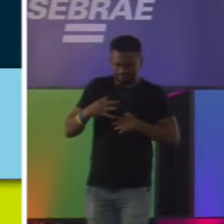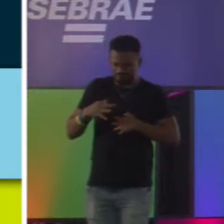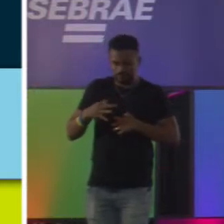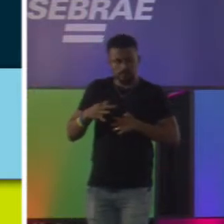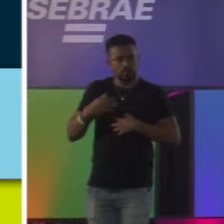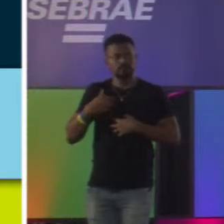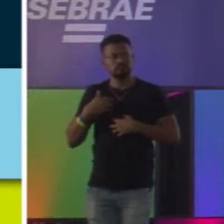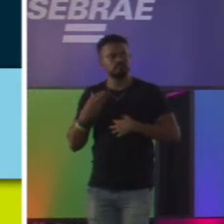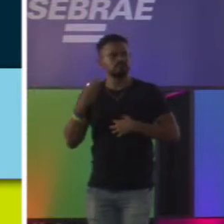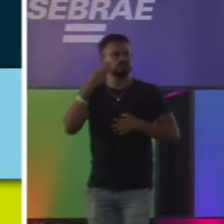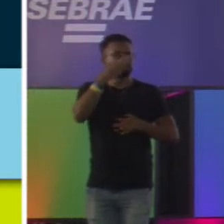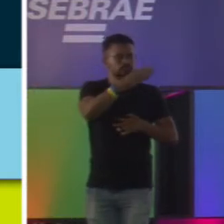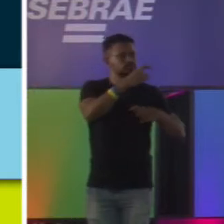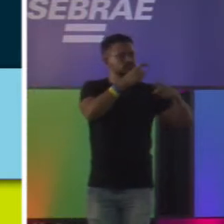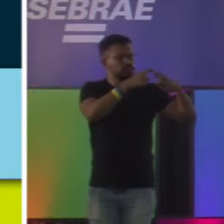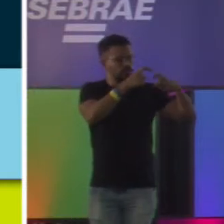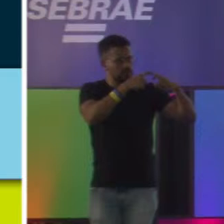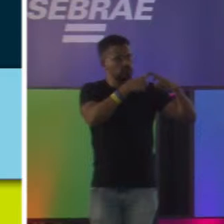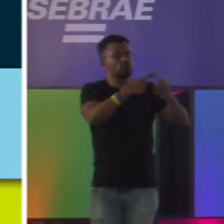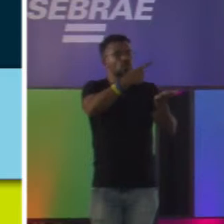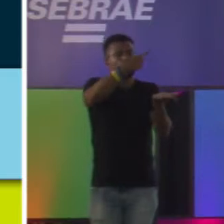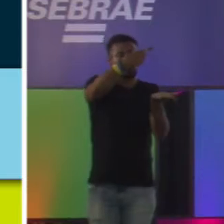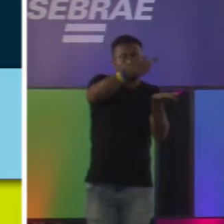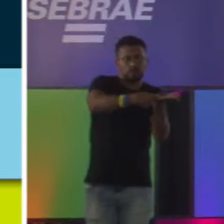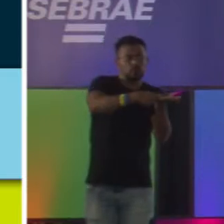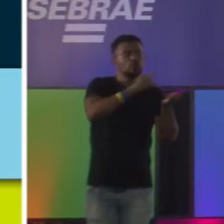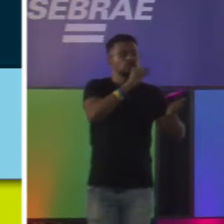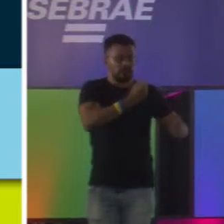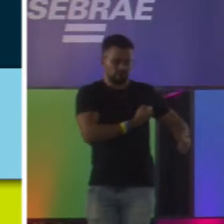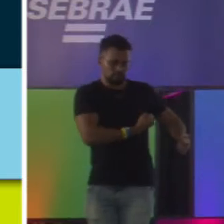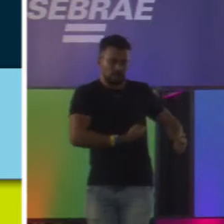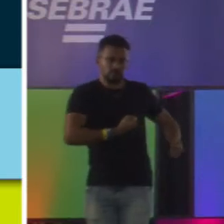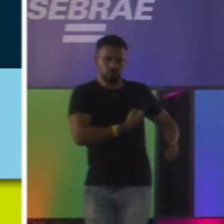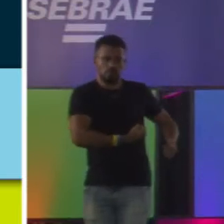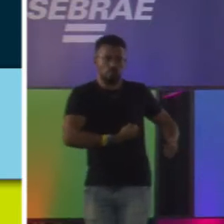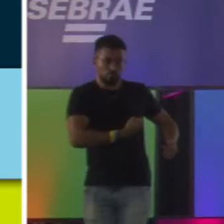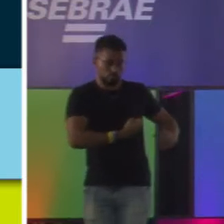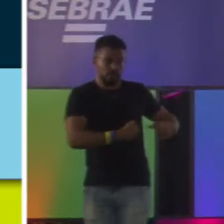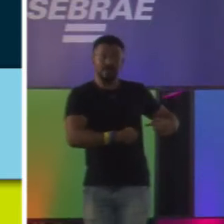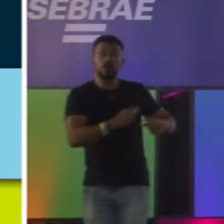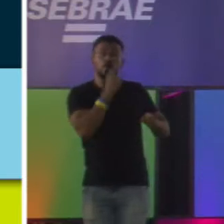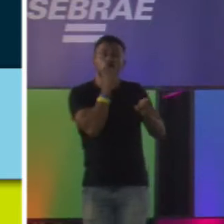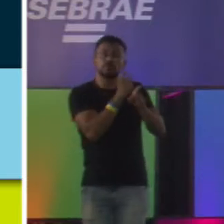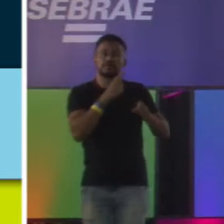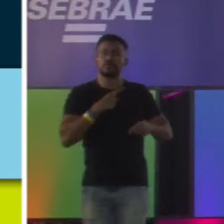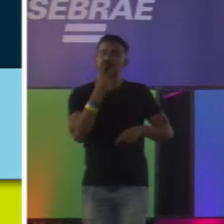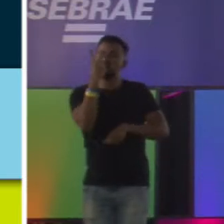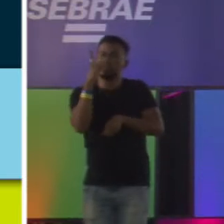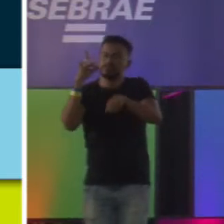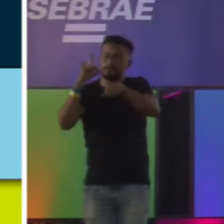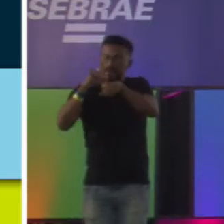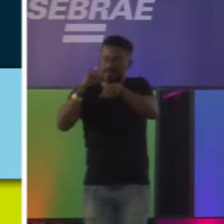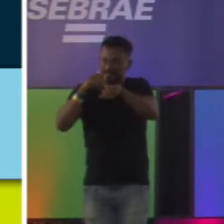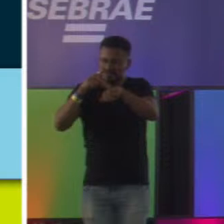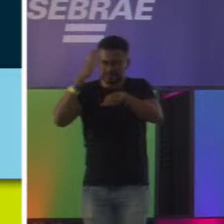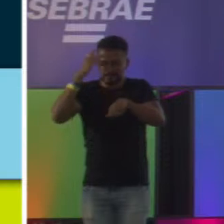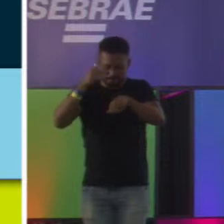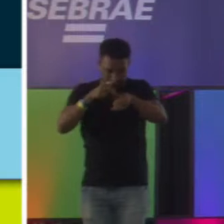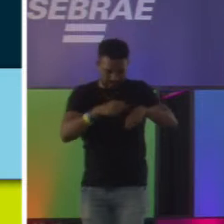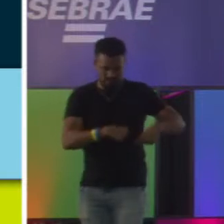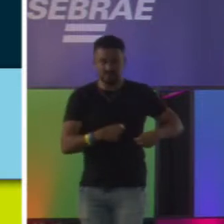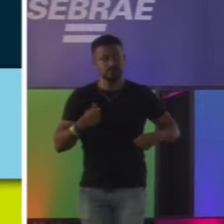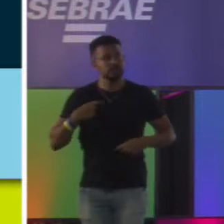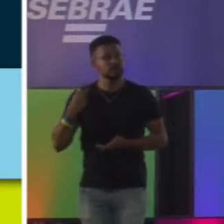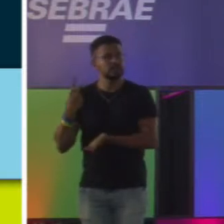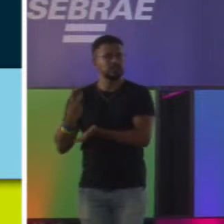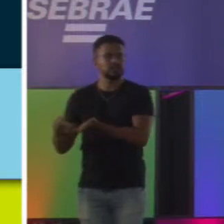O médico marcou a mutração, fiz a mutração, você tem duas pedras na vesícula. Eu odeio cirurgia. Então eu disse, bom, a partir de